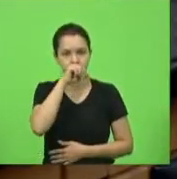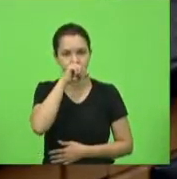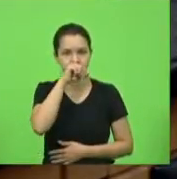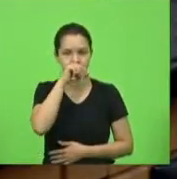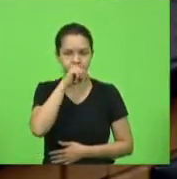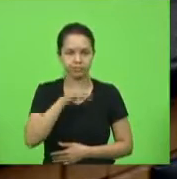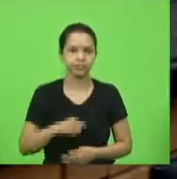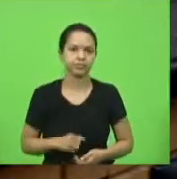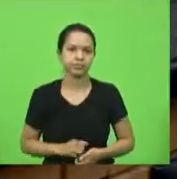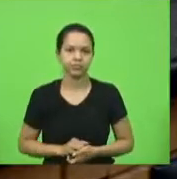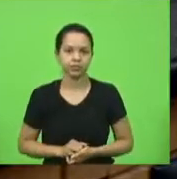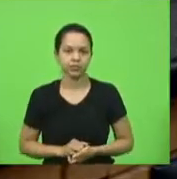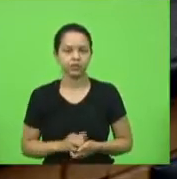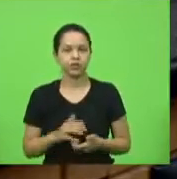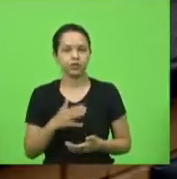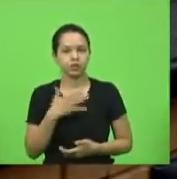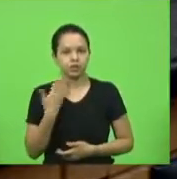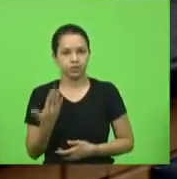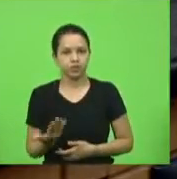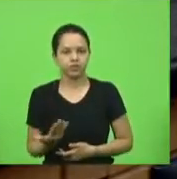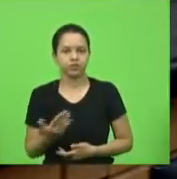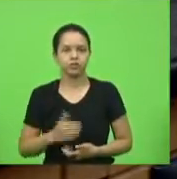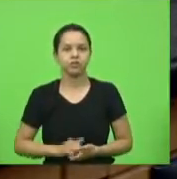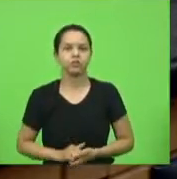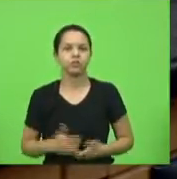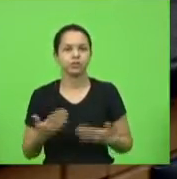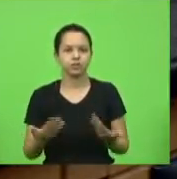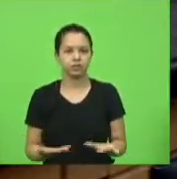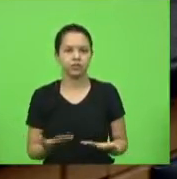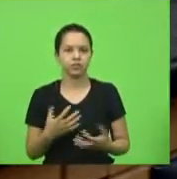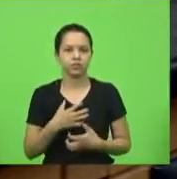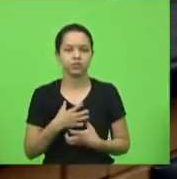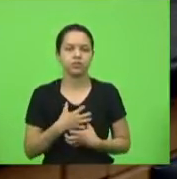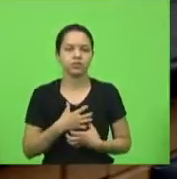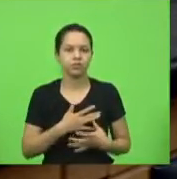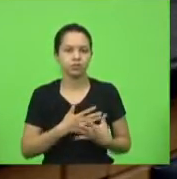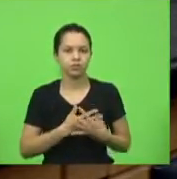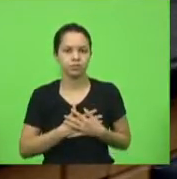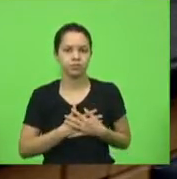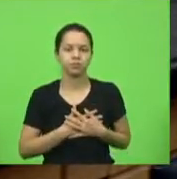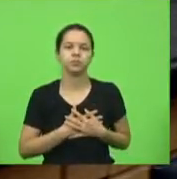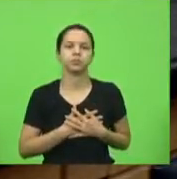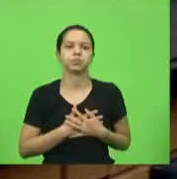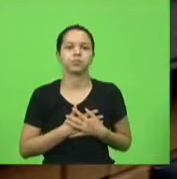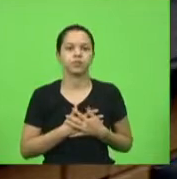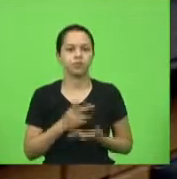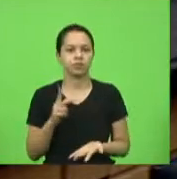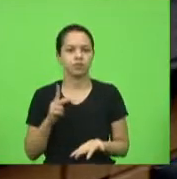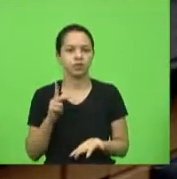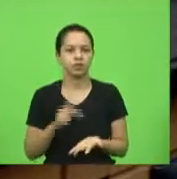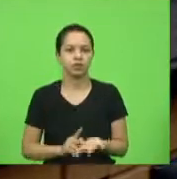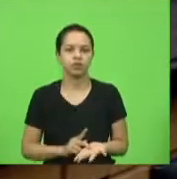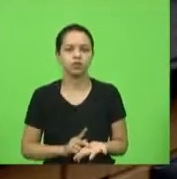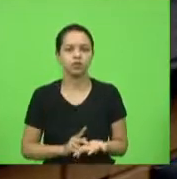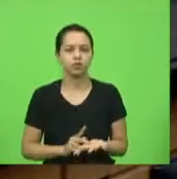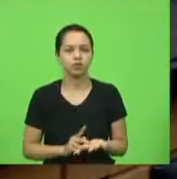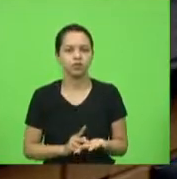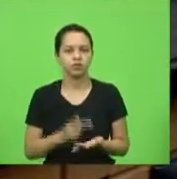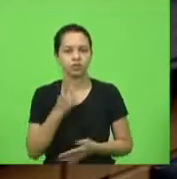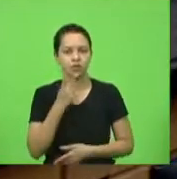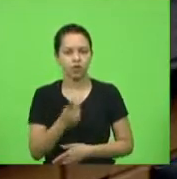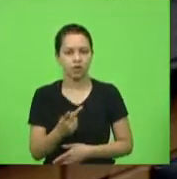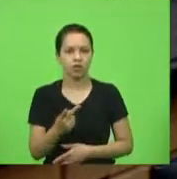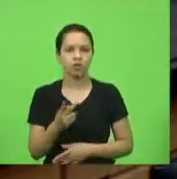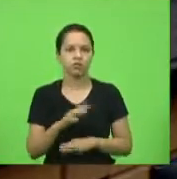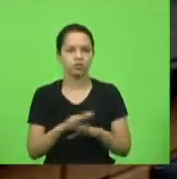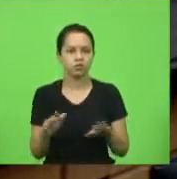e que partiu. Certo? Então, meus sentimentos realmente são sinceros, não é só sentimento por